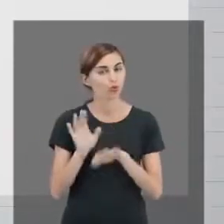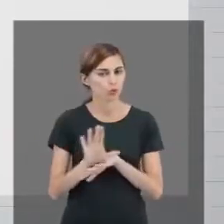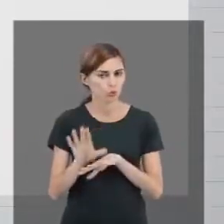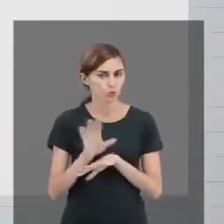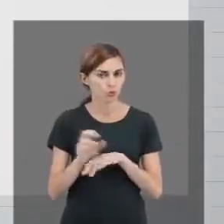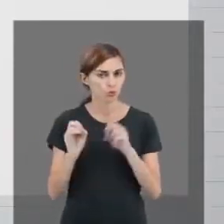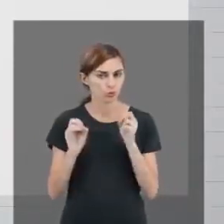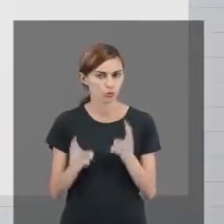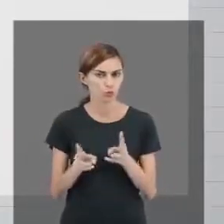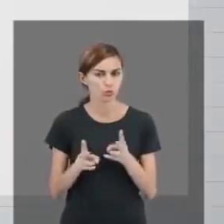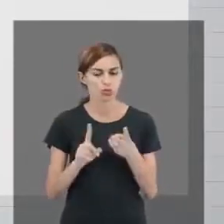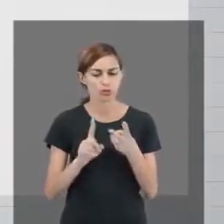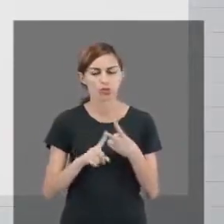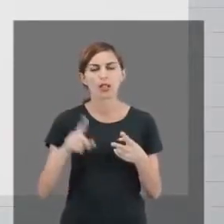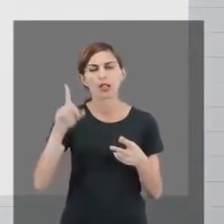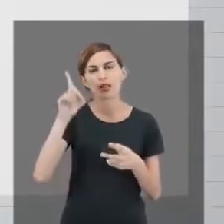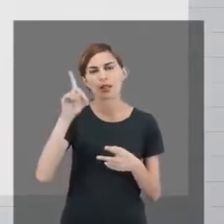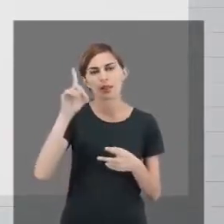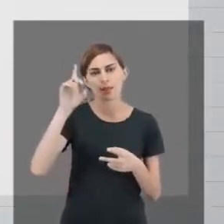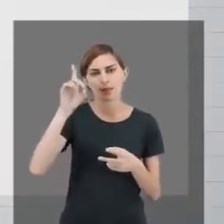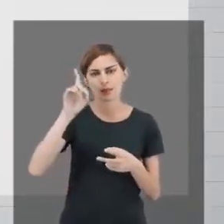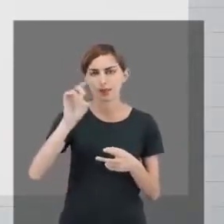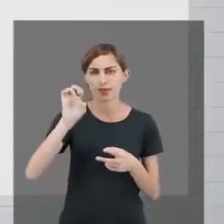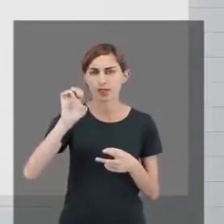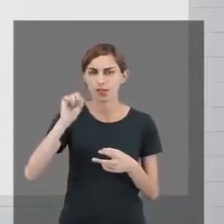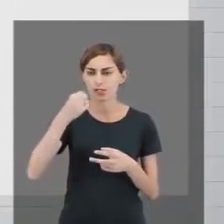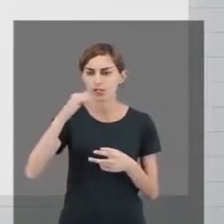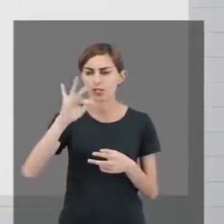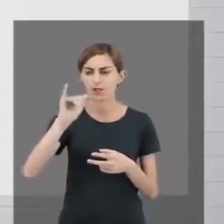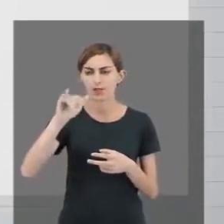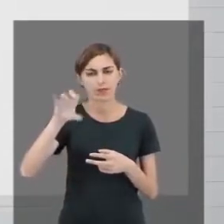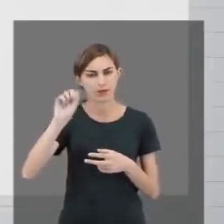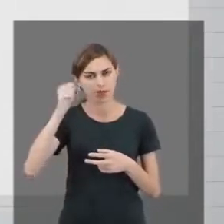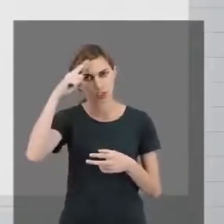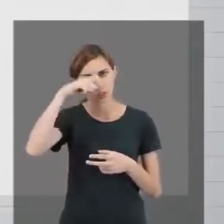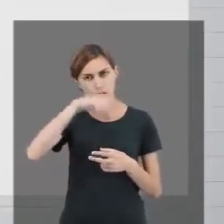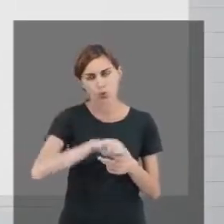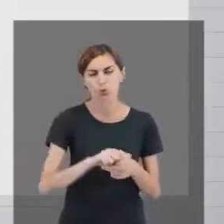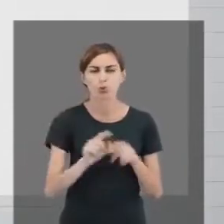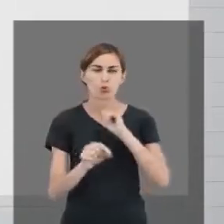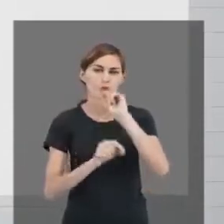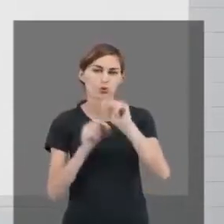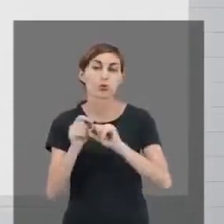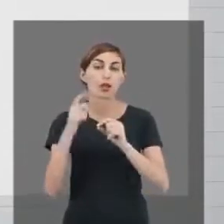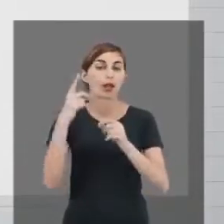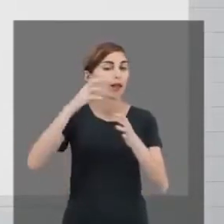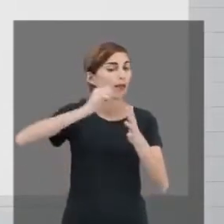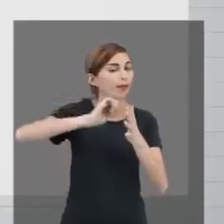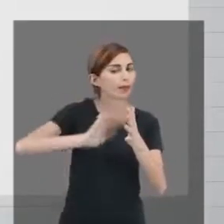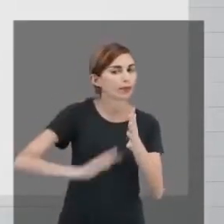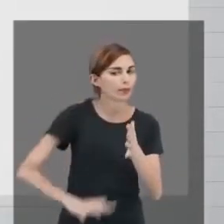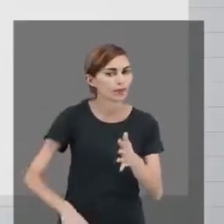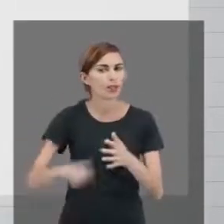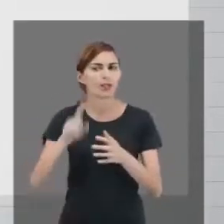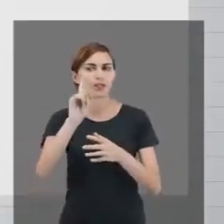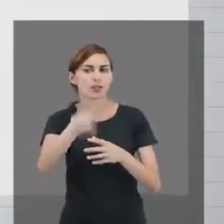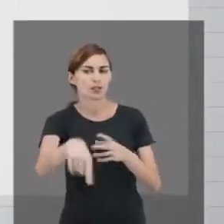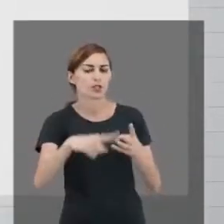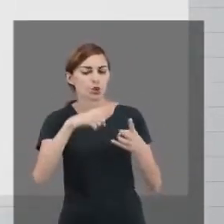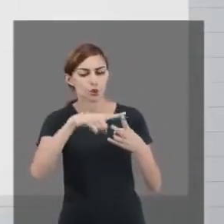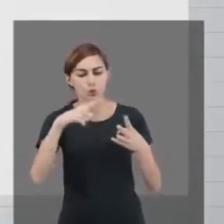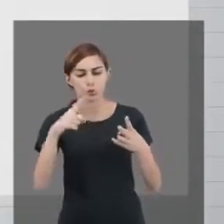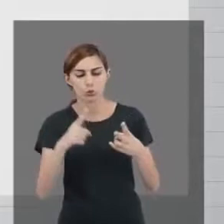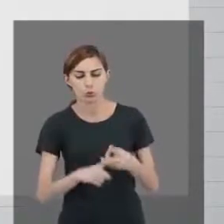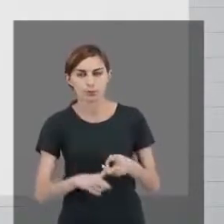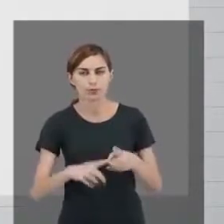tá gente? E os desafios? Os desafios são atividades que vocês receberão em duas